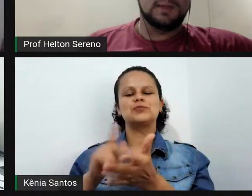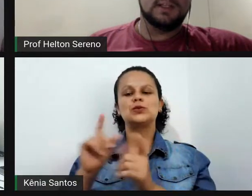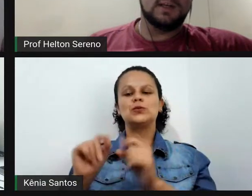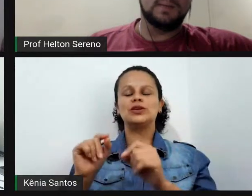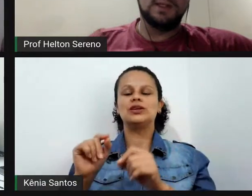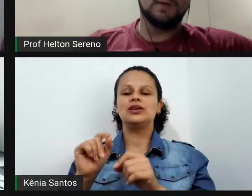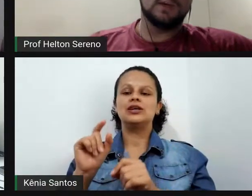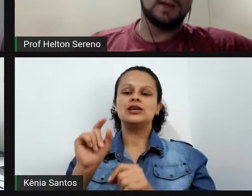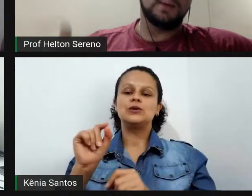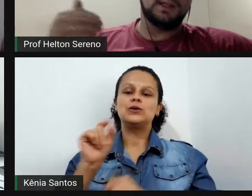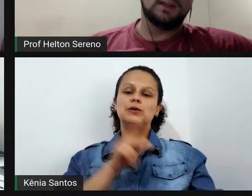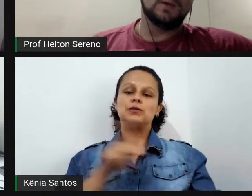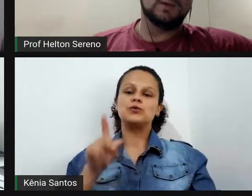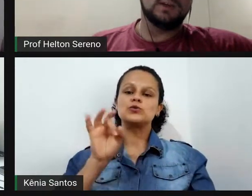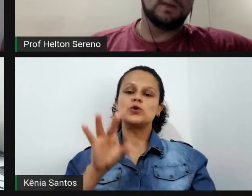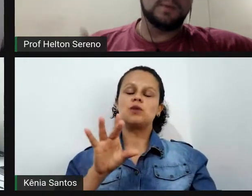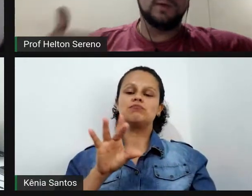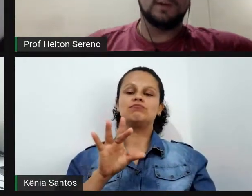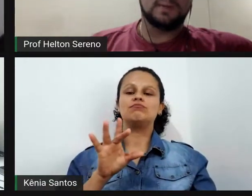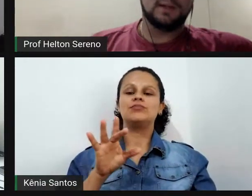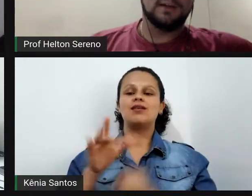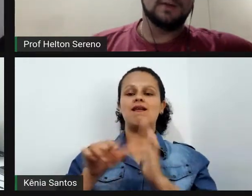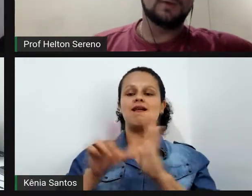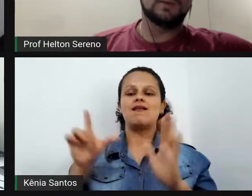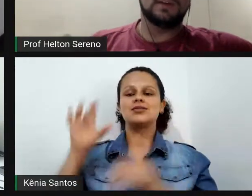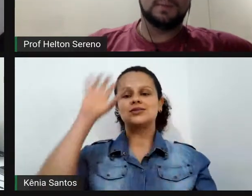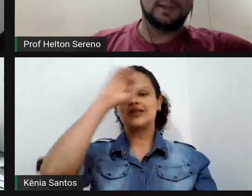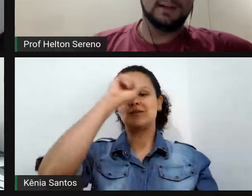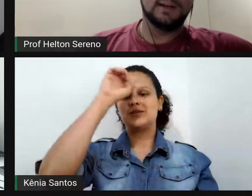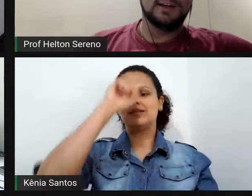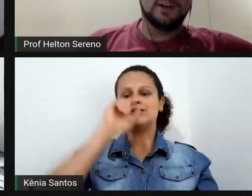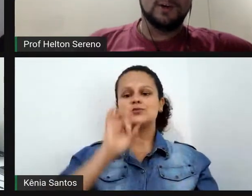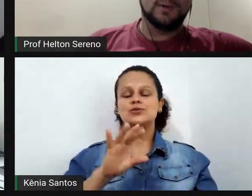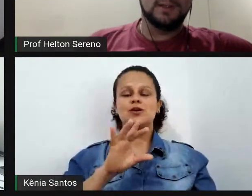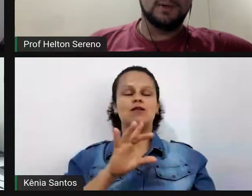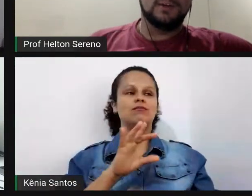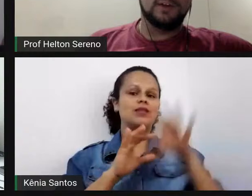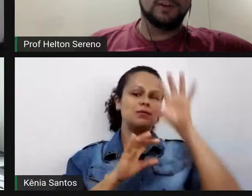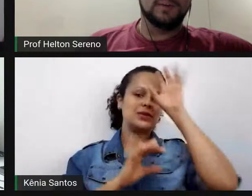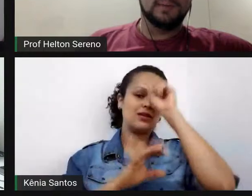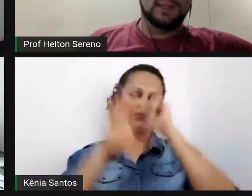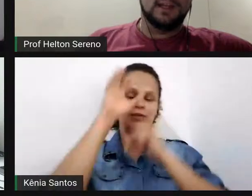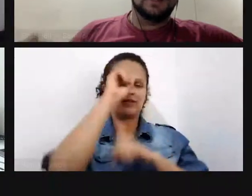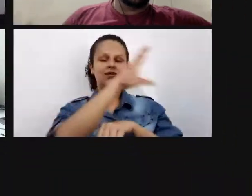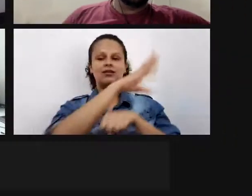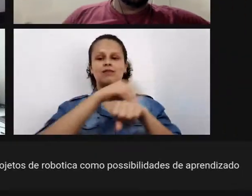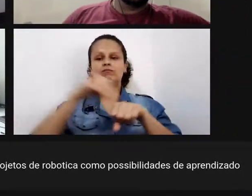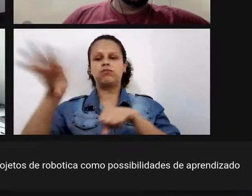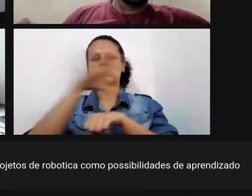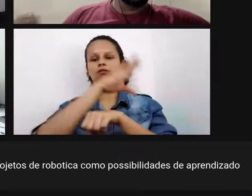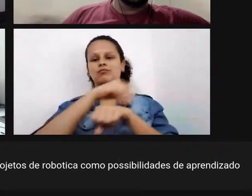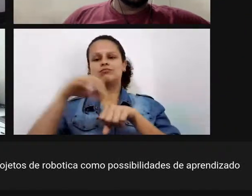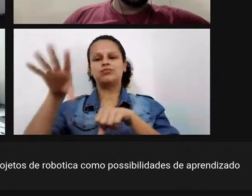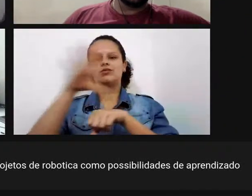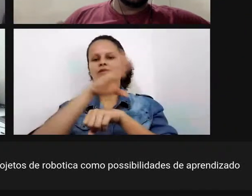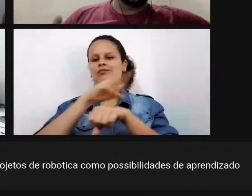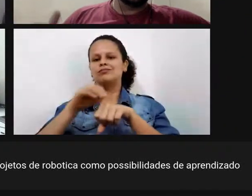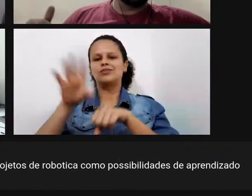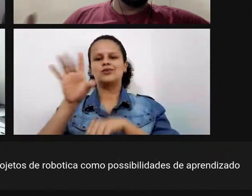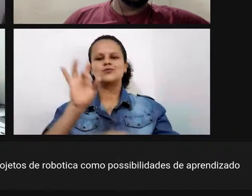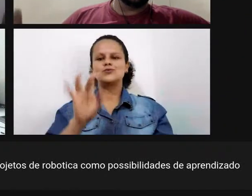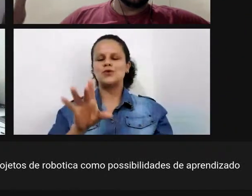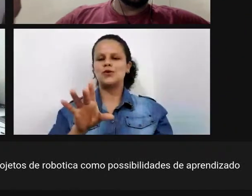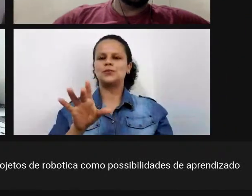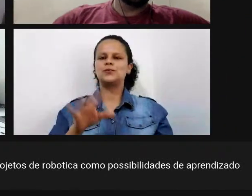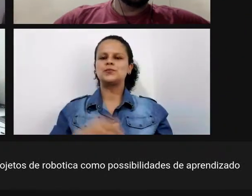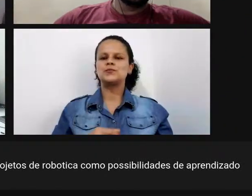simplesmente replica o que ele aprendeu que replica o que aprendeu que replica como o Danione falou ele saiu da transparência